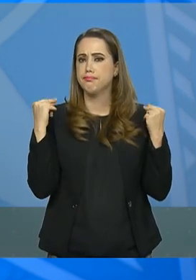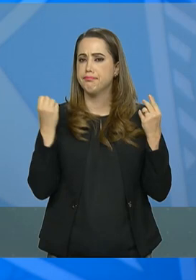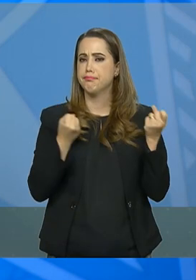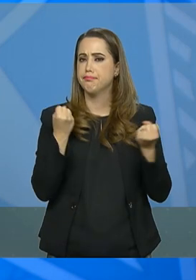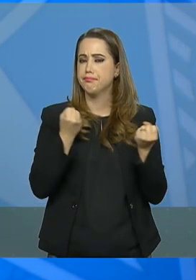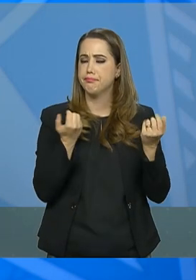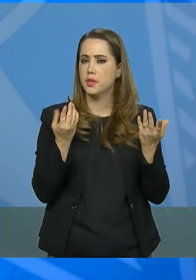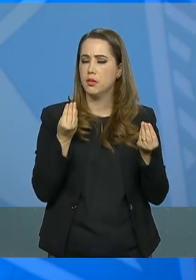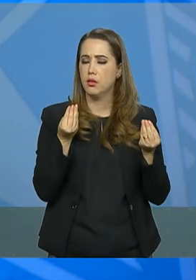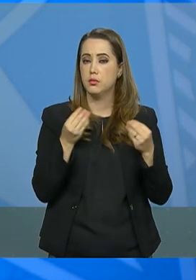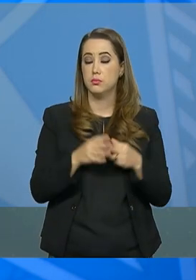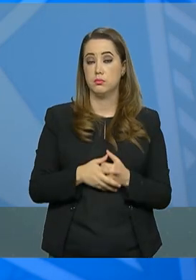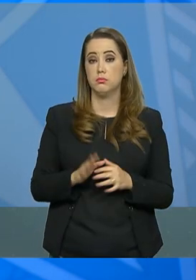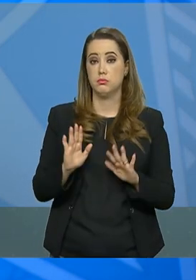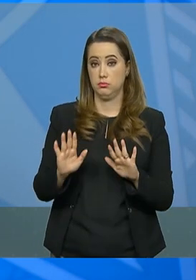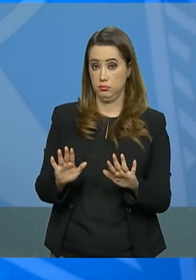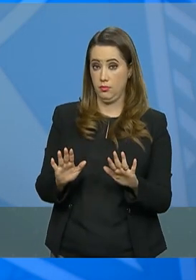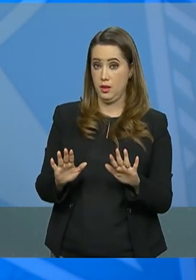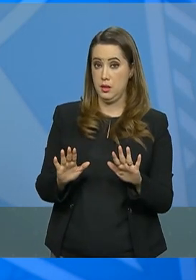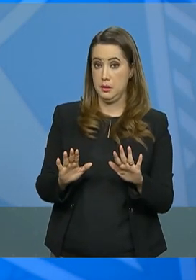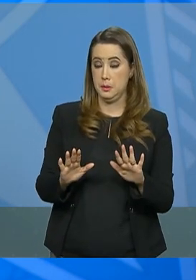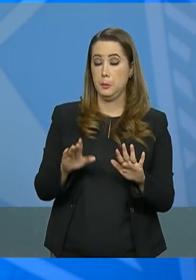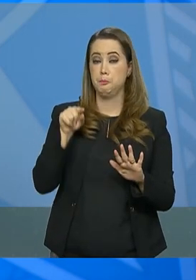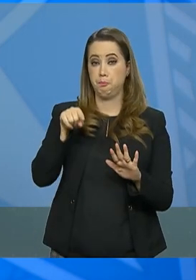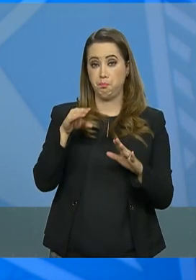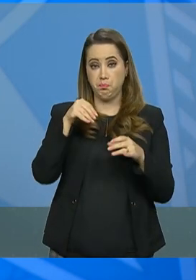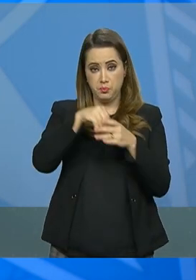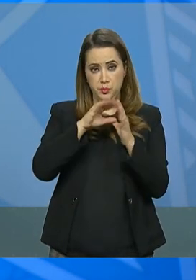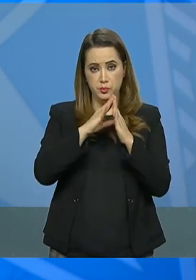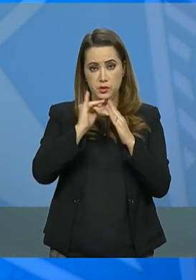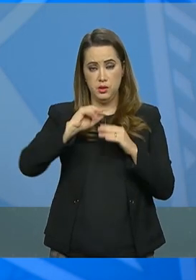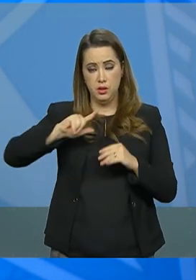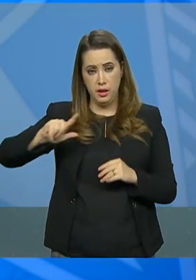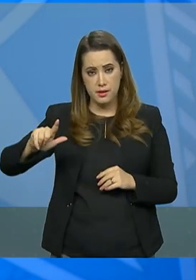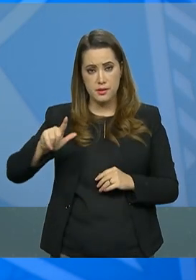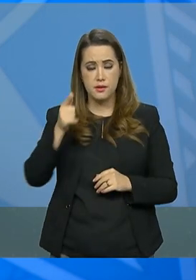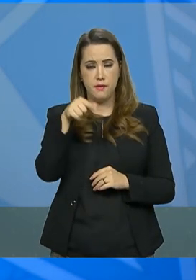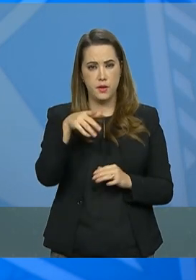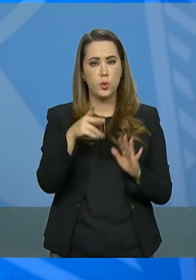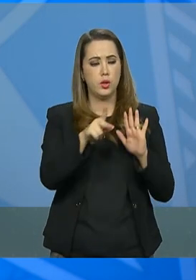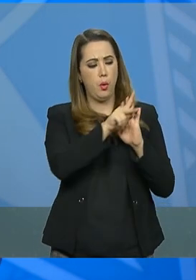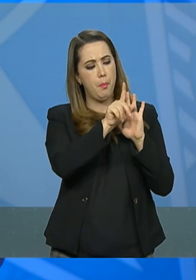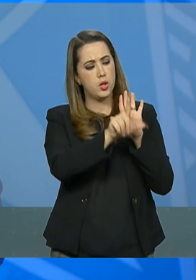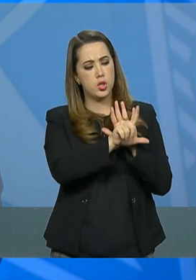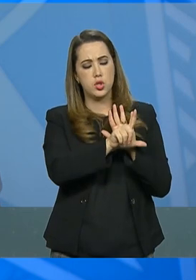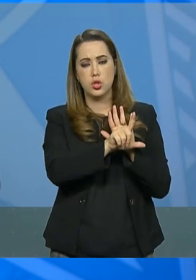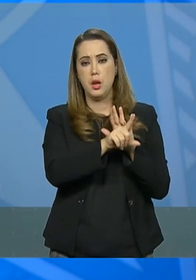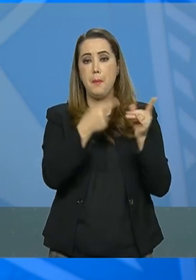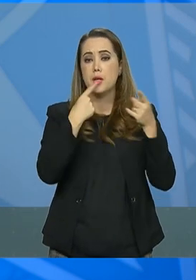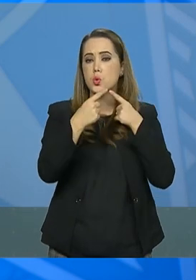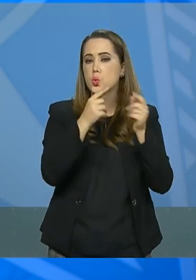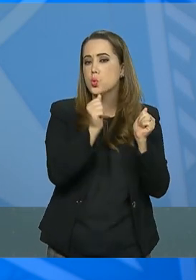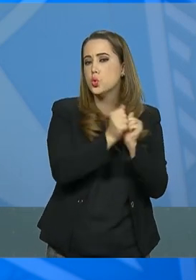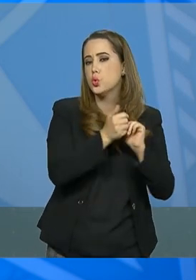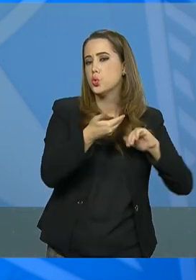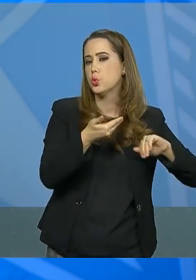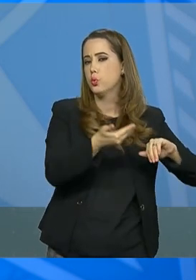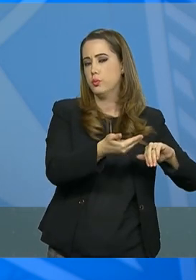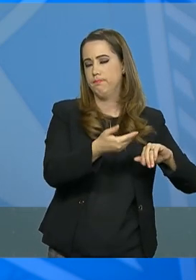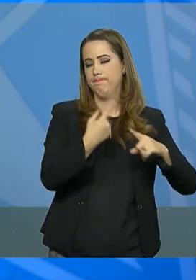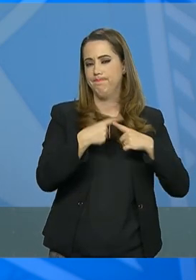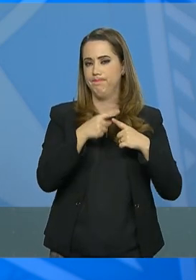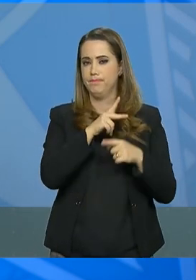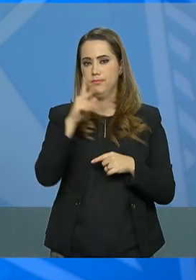está elaborando um projeto de lei para maior discussão junto ao Congresso. Nosso presidente havia